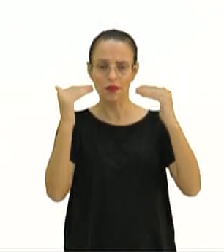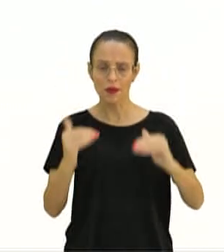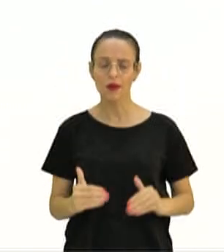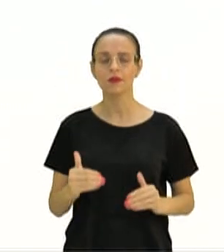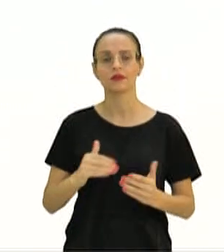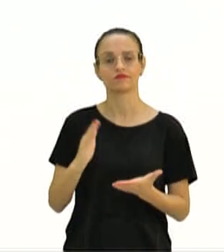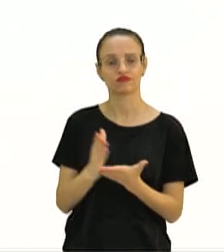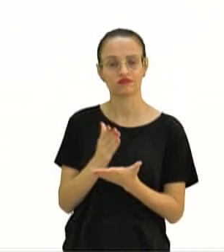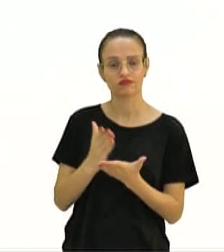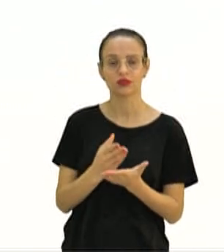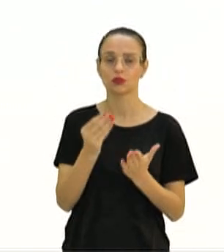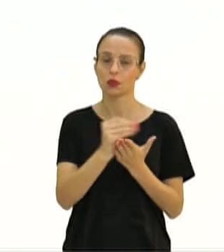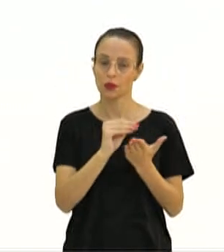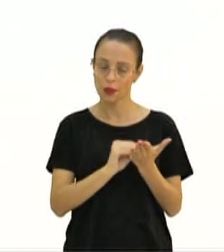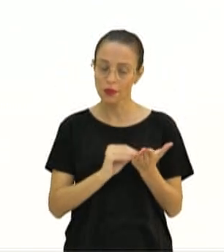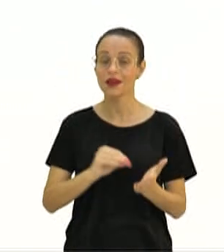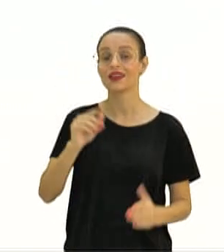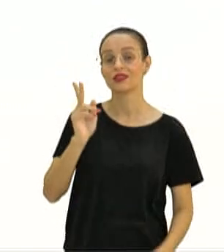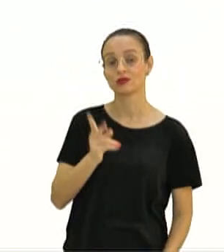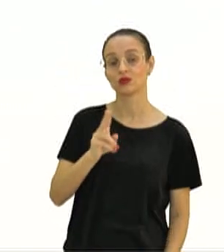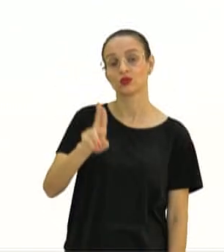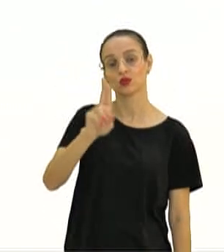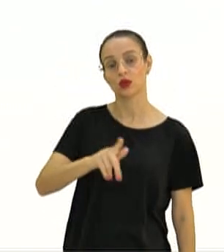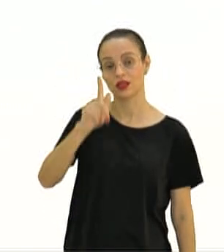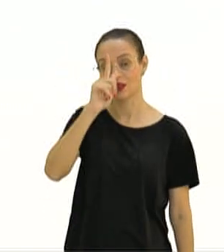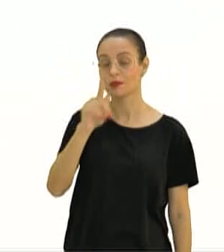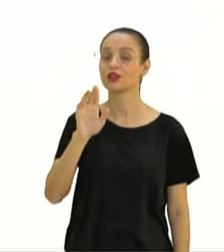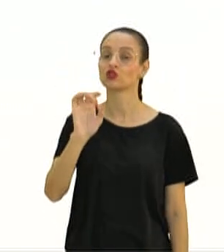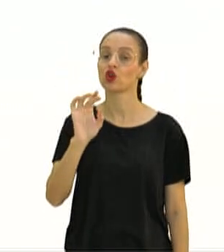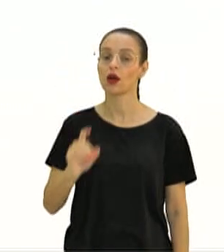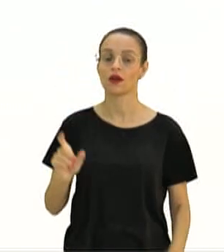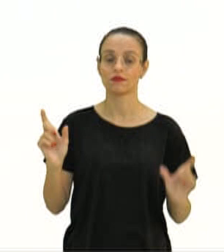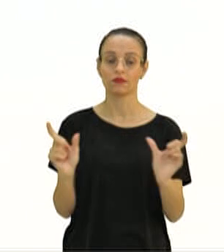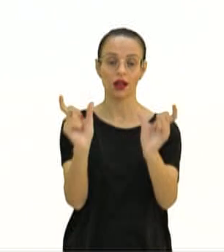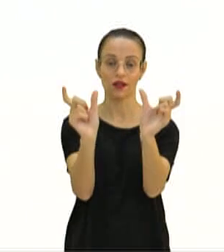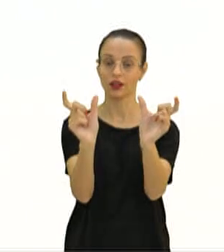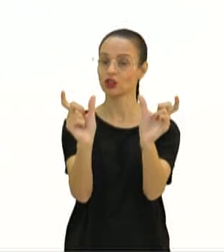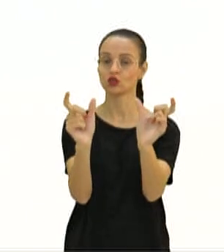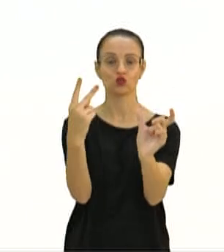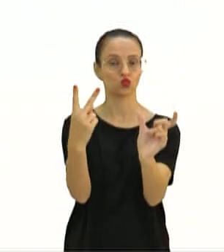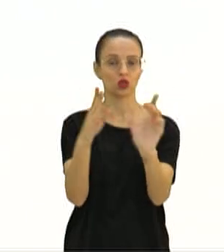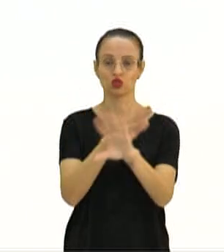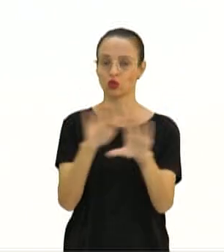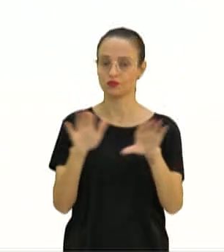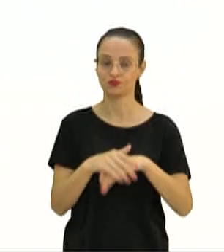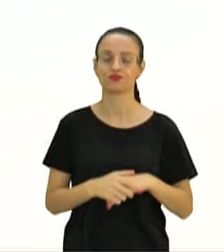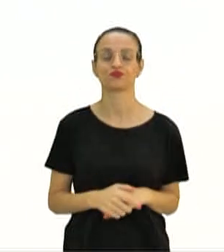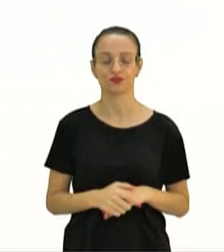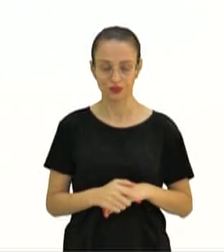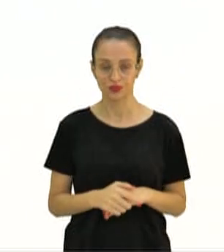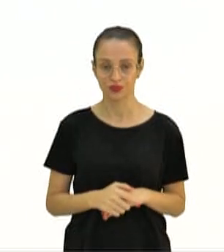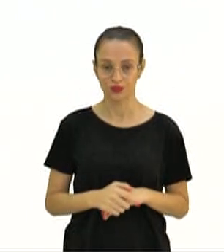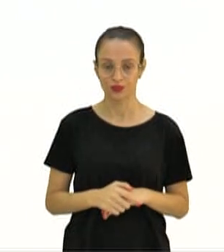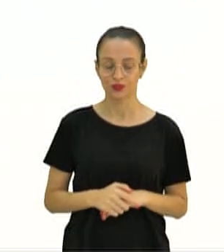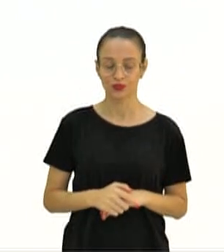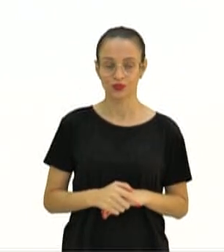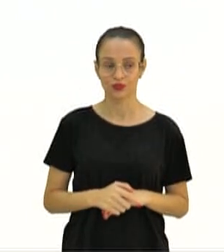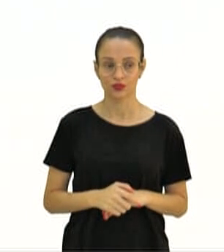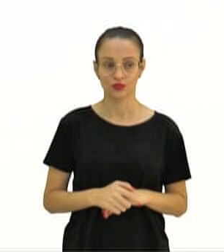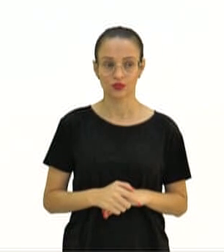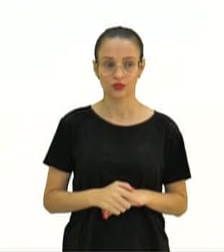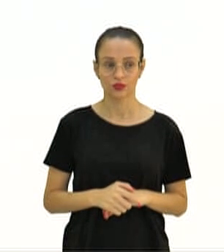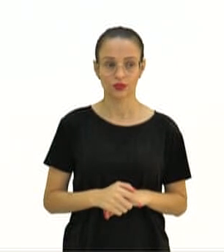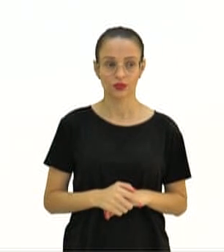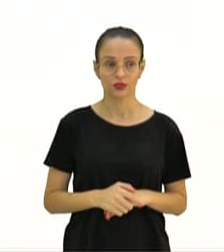Ele permaneceu com o latim, porém, utilizando apenas duas palavras para descrever a espécie. Tudo bem? Vamos acompanhar?